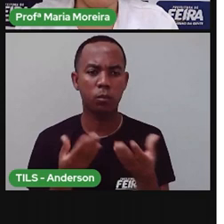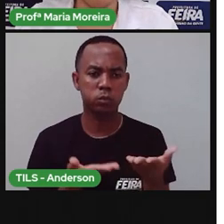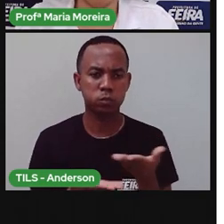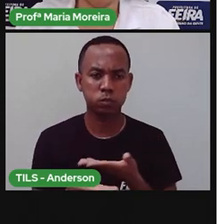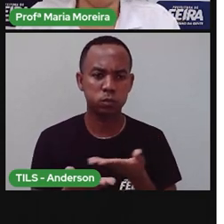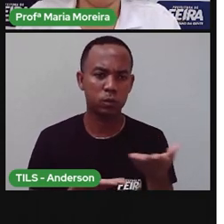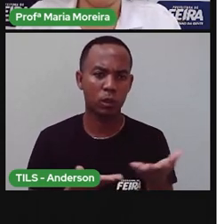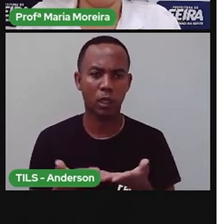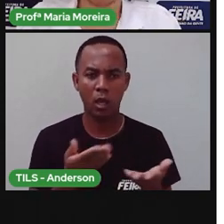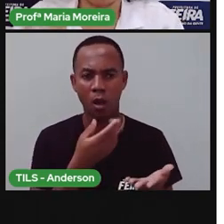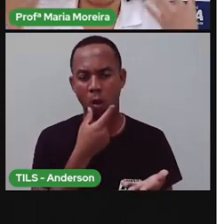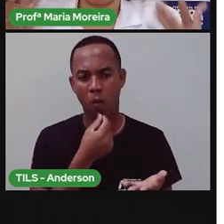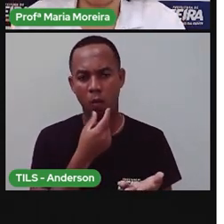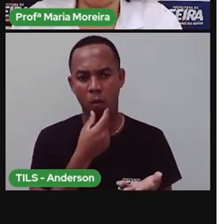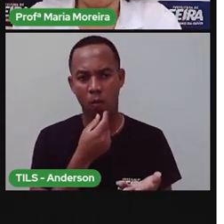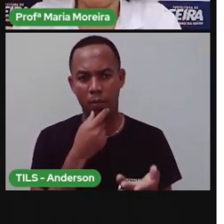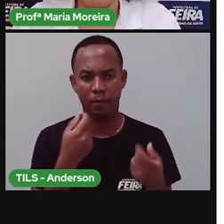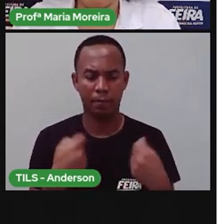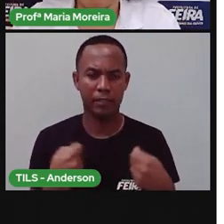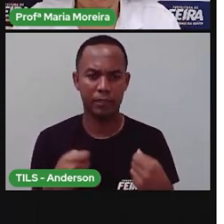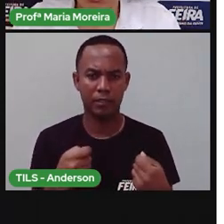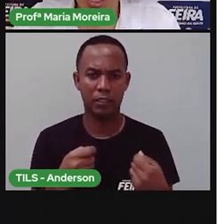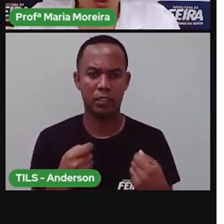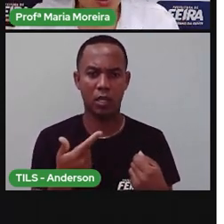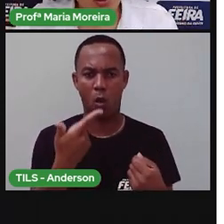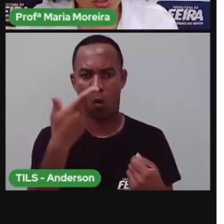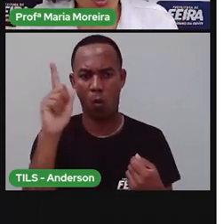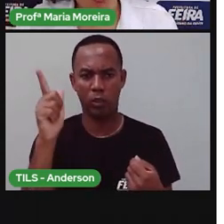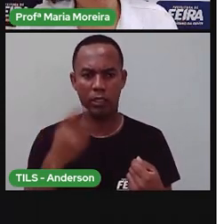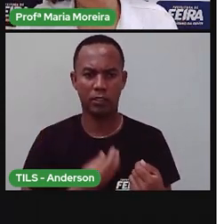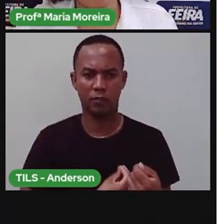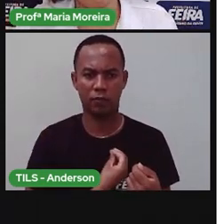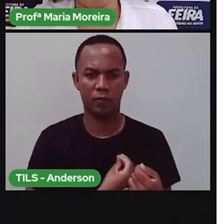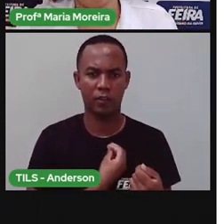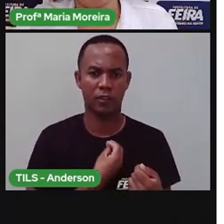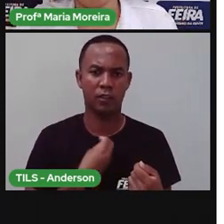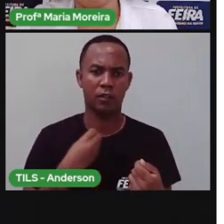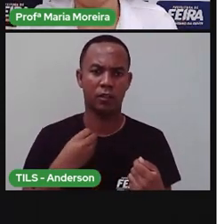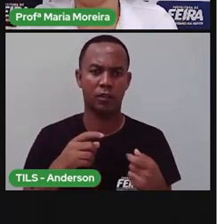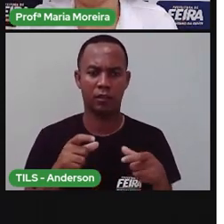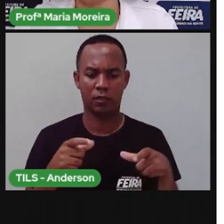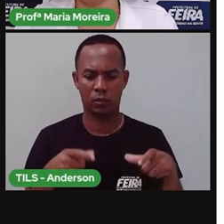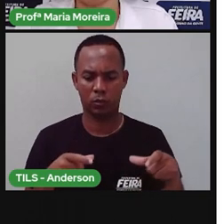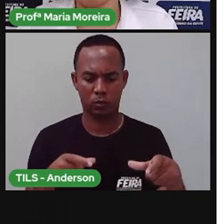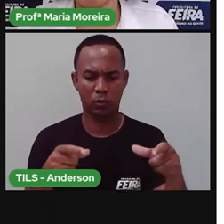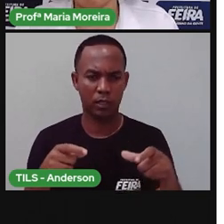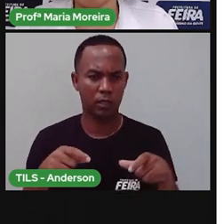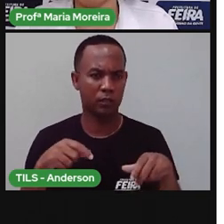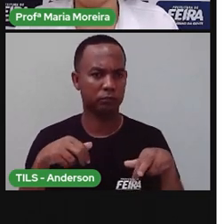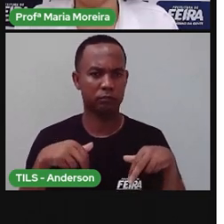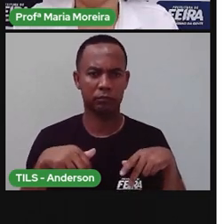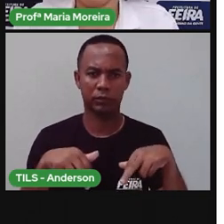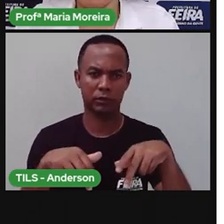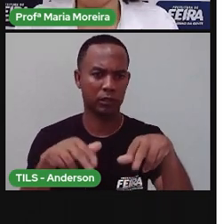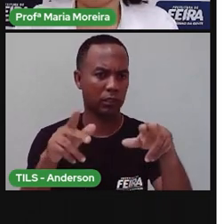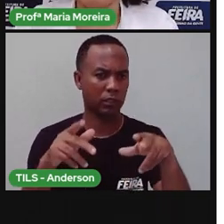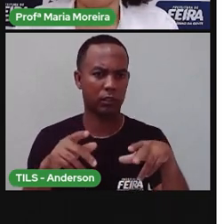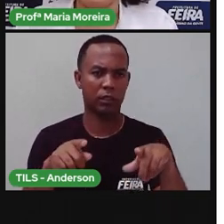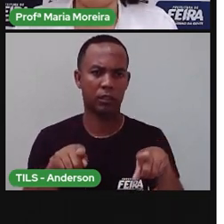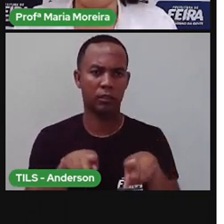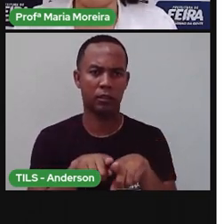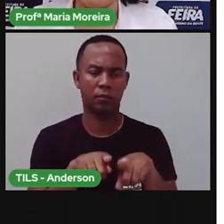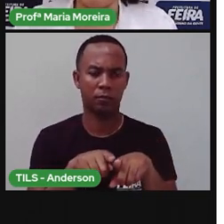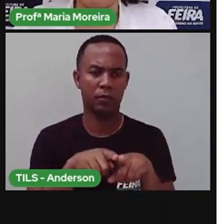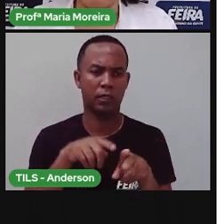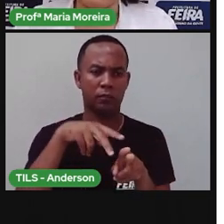Então, o homem, ele depende de outros seres vivos. Algumas pessoas se locomovem por cavalo, usam carroça. São